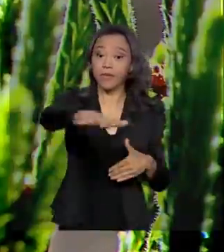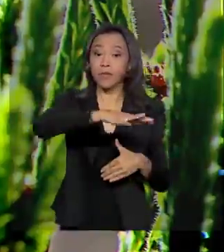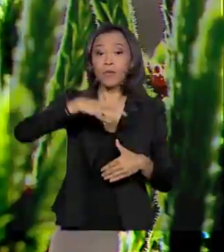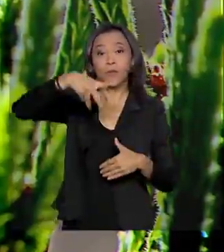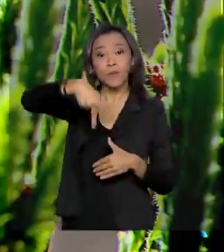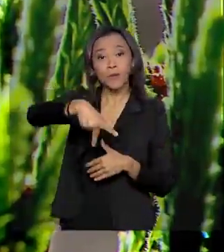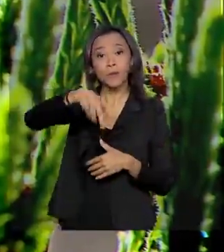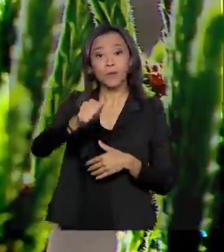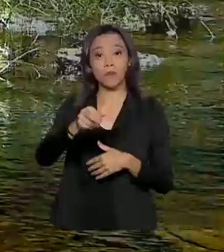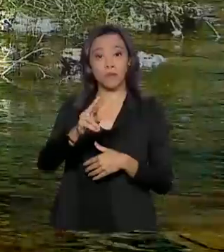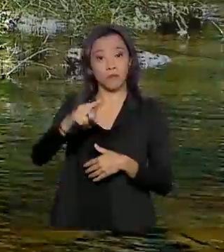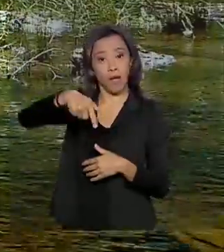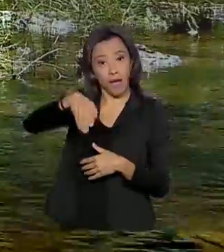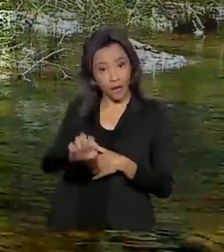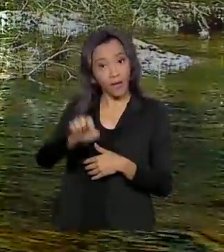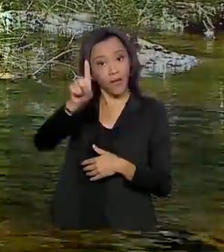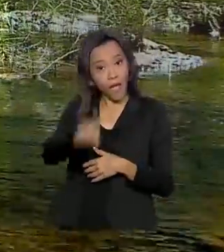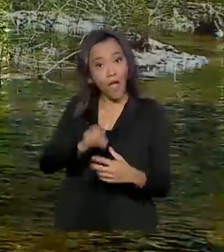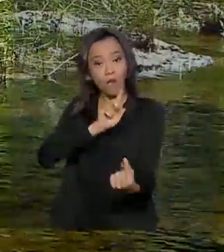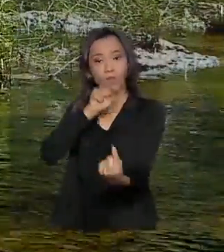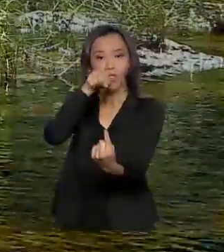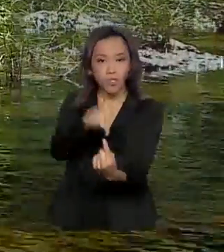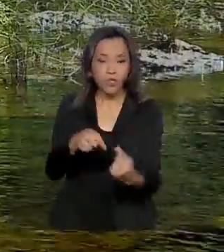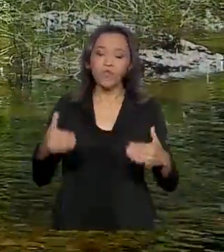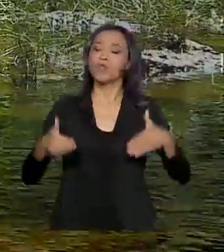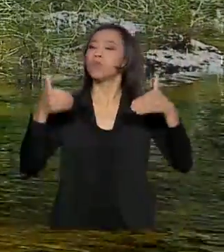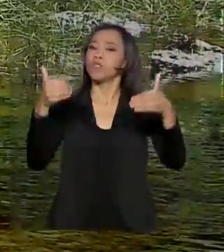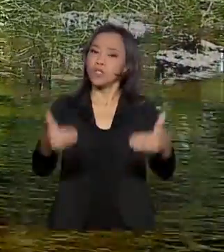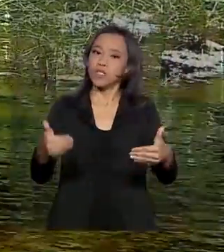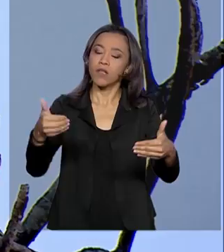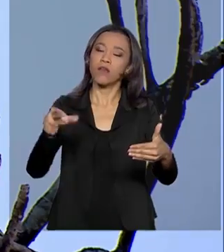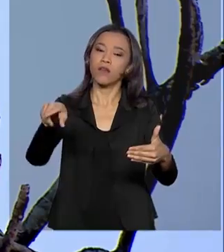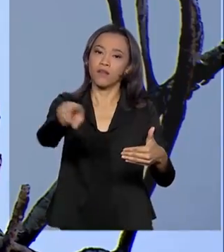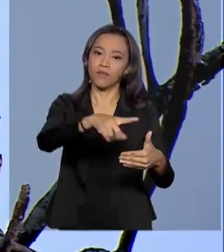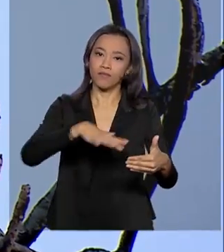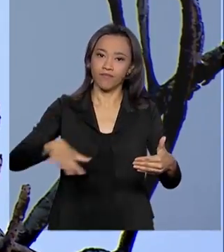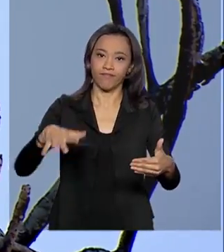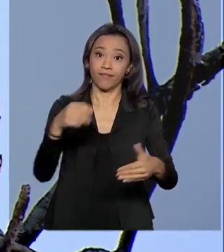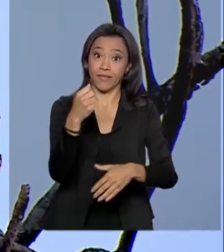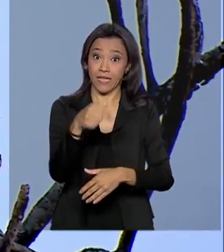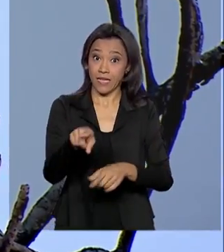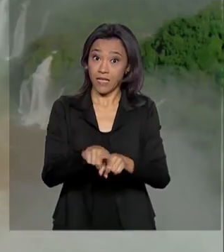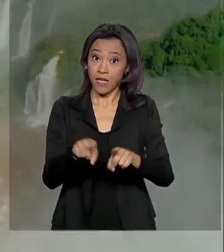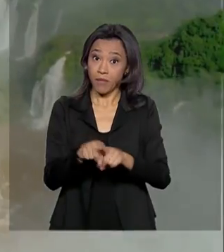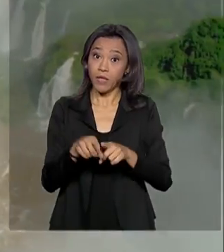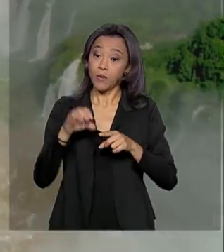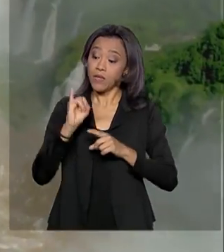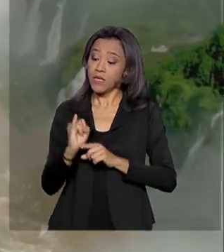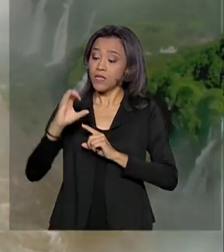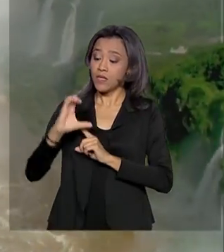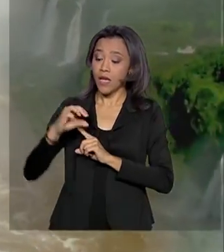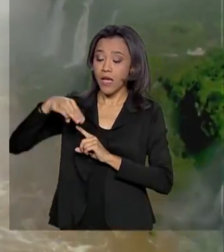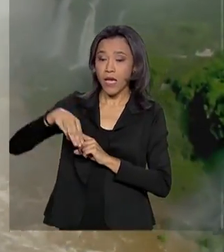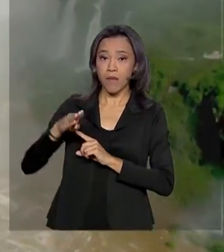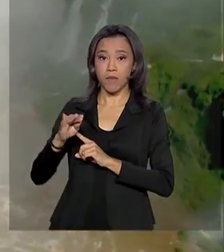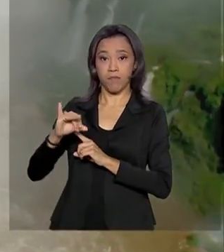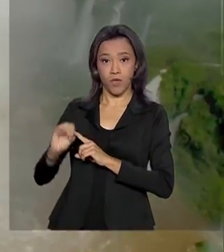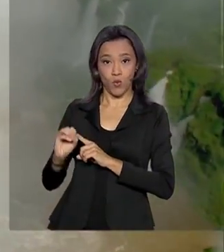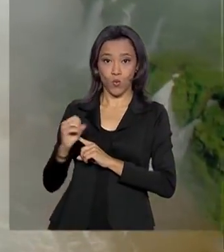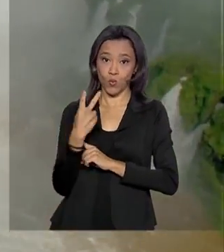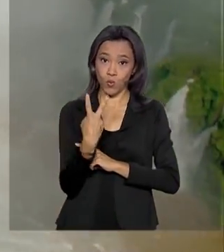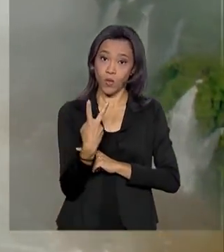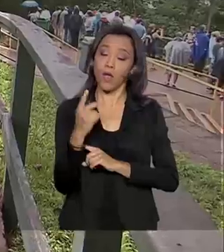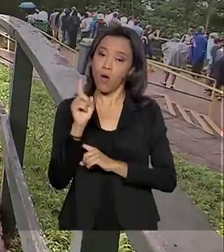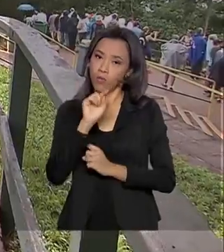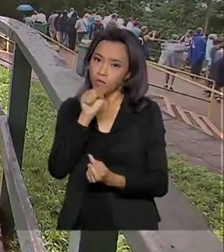são as prioridades do Ministério do Meio Ambiente e do Instituto Chico Mendes, o CMBIL. A ideia é investir na